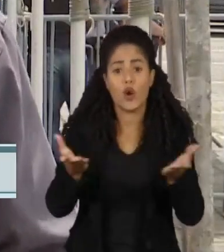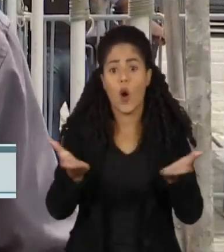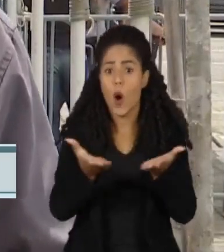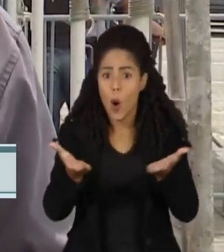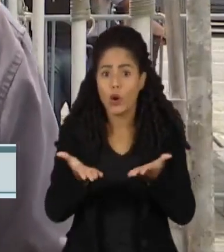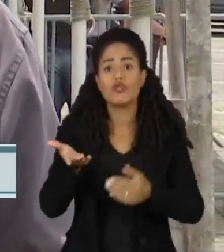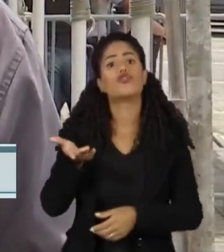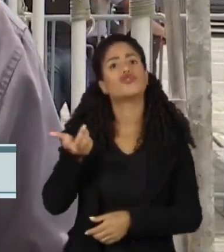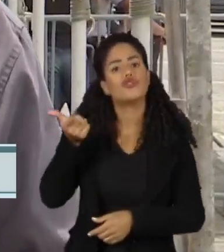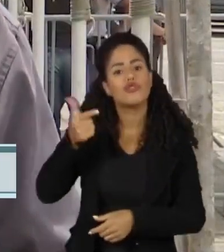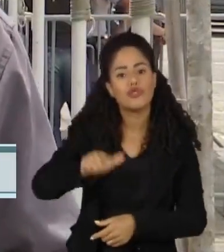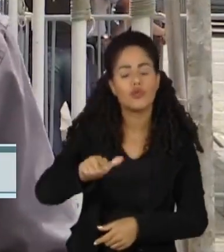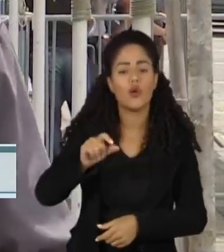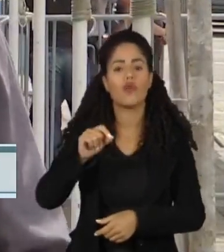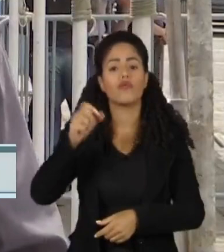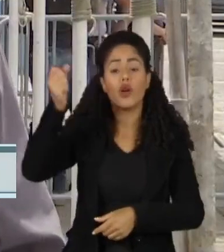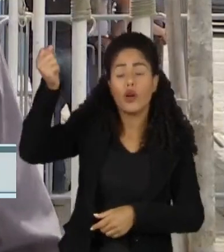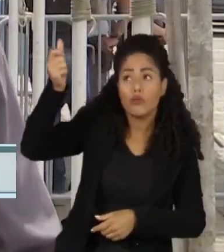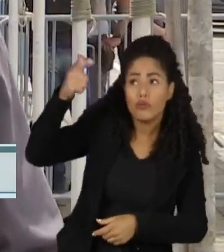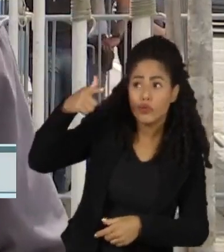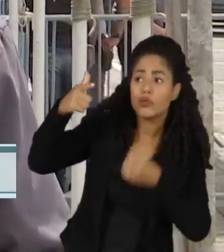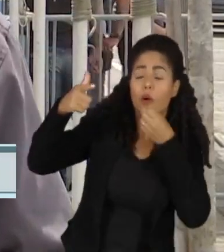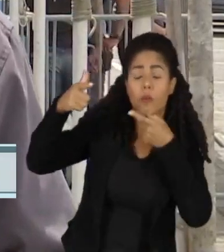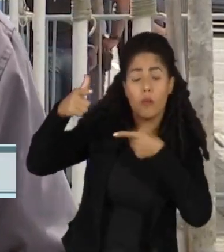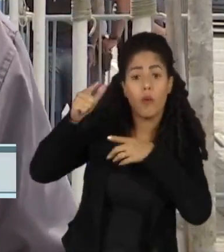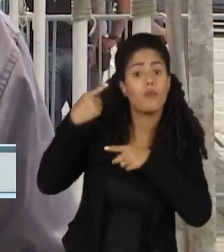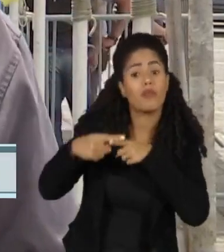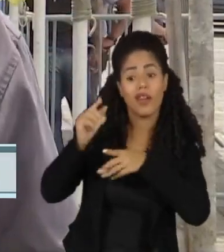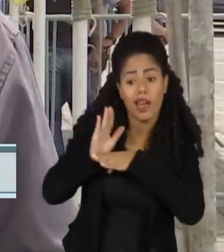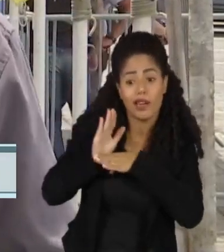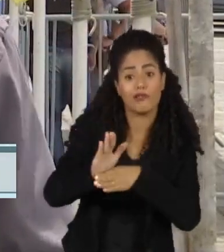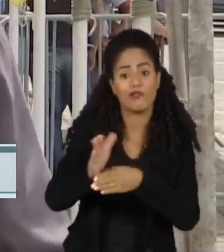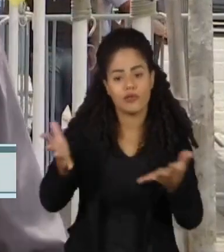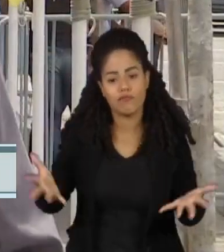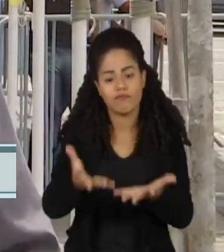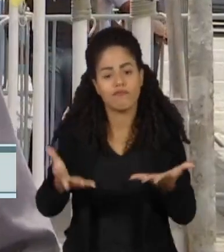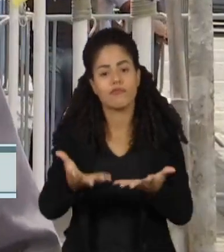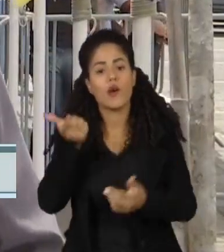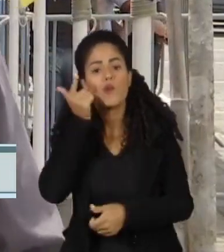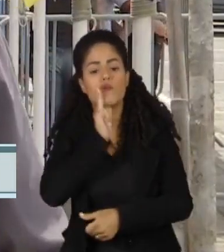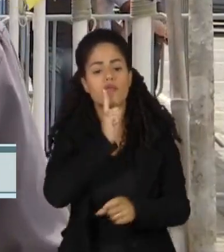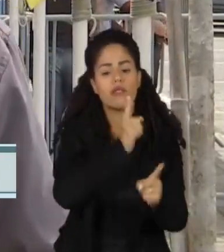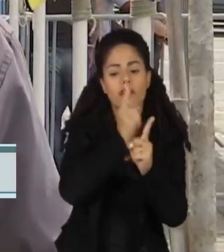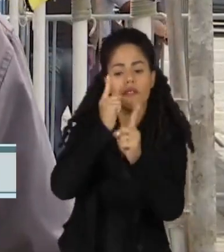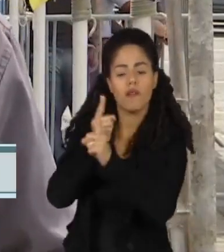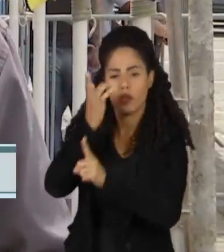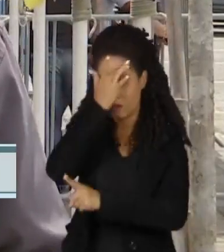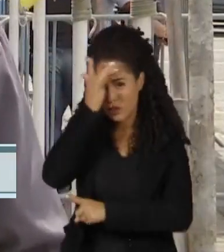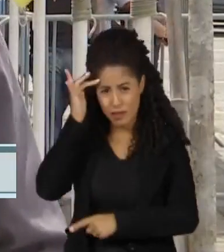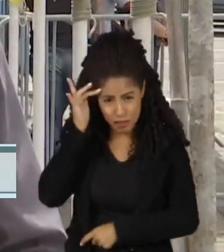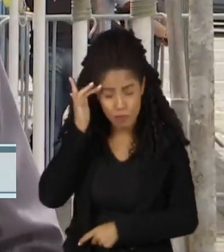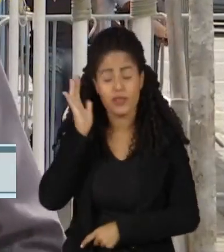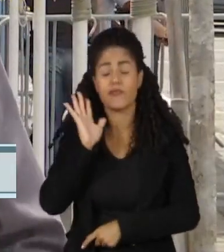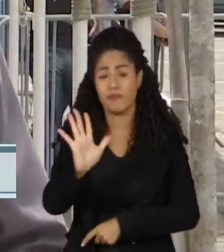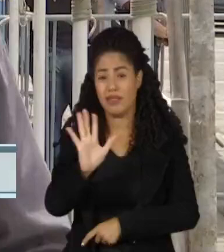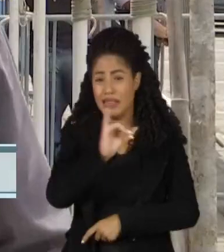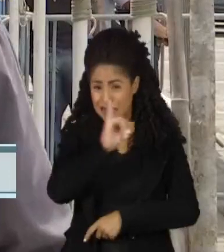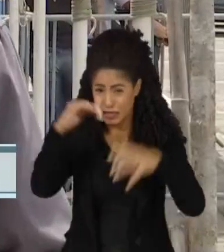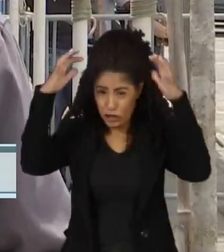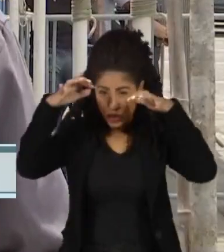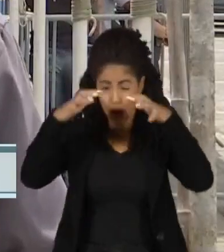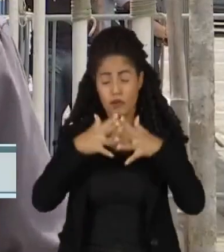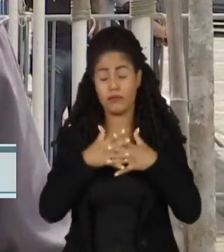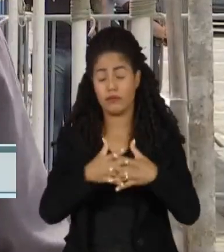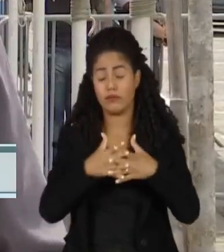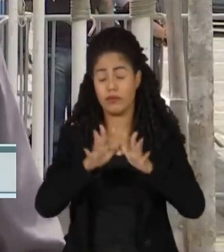uma vez, nesses últimos dois dias, o tempo ajudou bastante e isso tem colaborado na busca por essas pessoas desaparecidas. Pela manhã, o governador de São